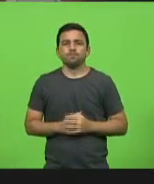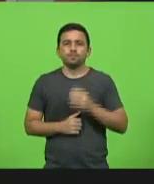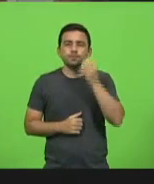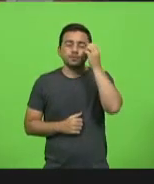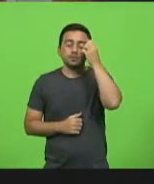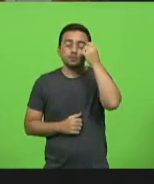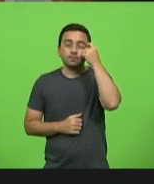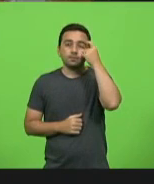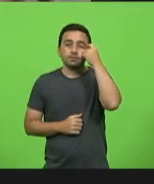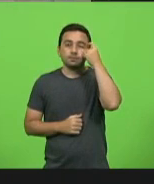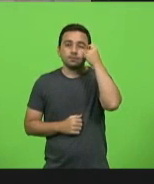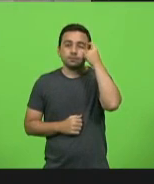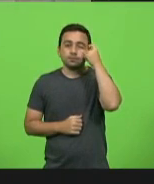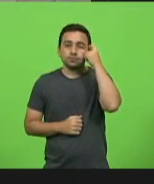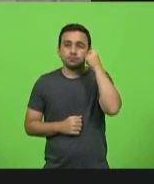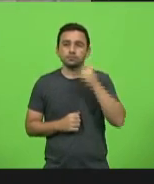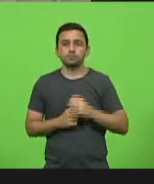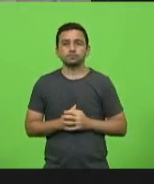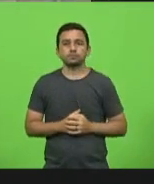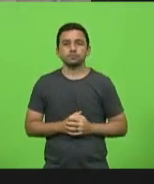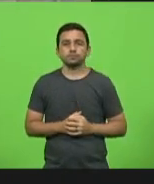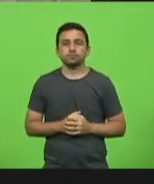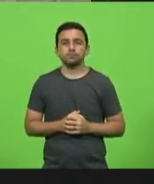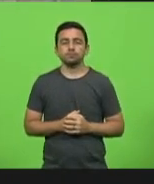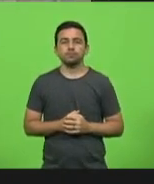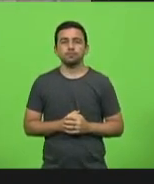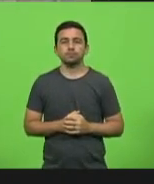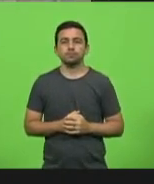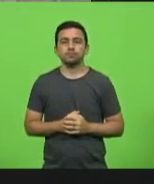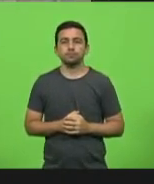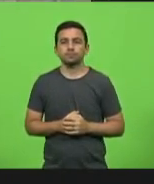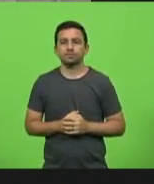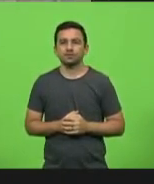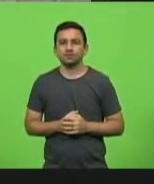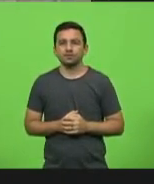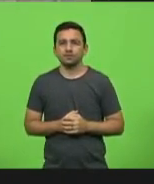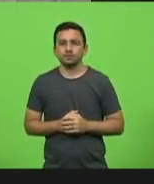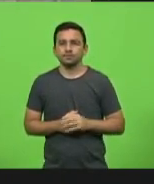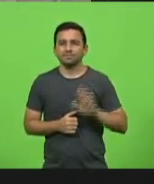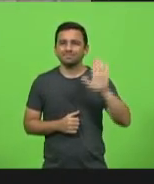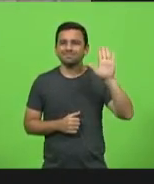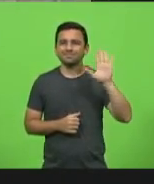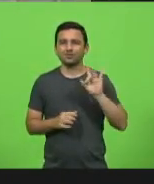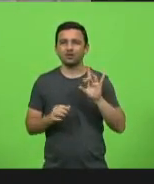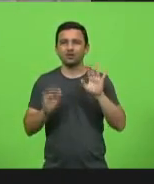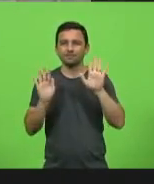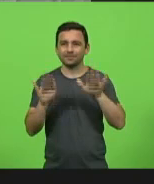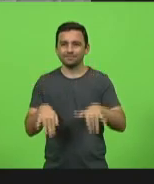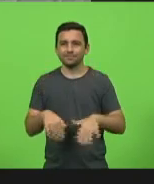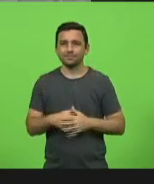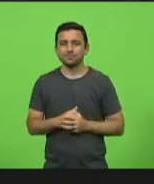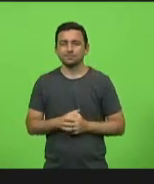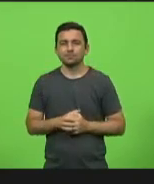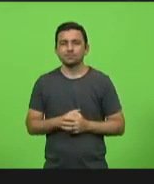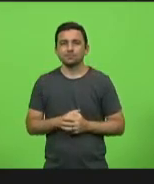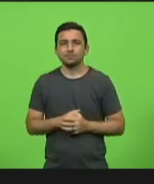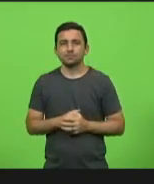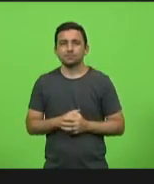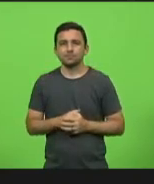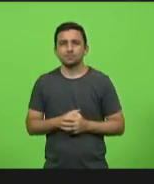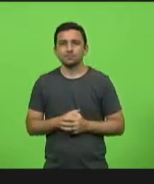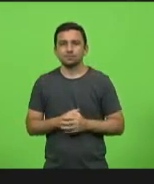Obrigado, Fernando. Fernando, só pegando o ganchinho, a finalização do tempo do partido. Apenas dizendo que